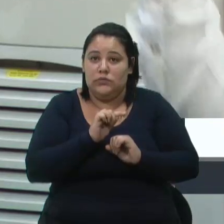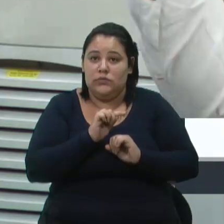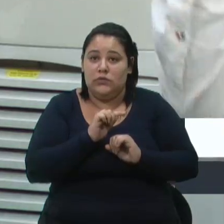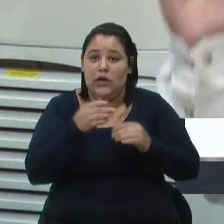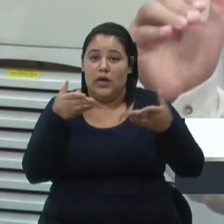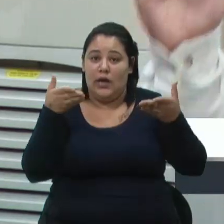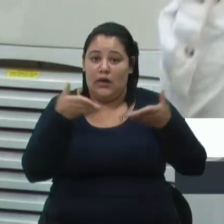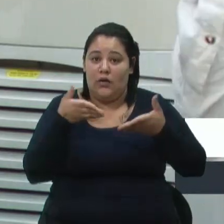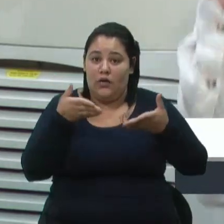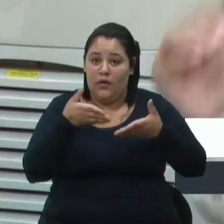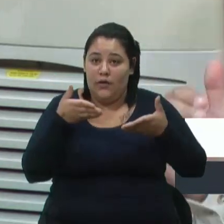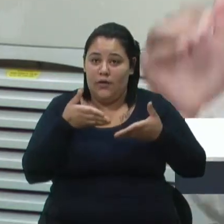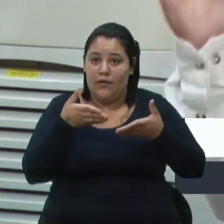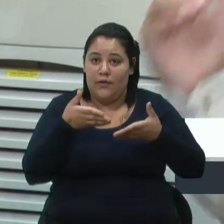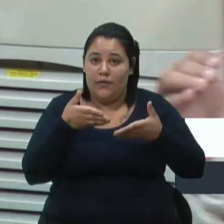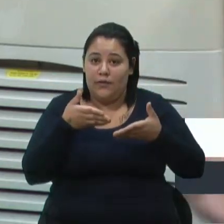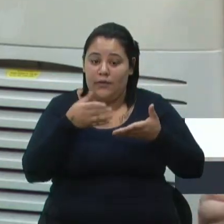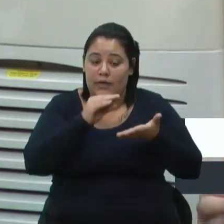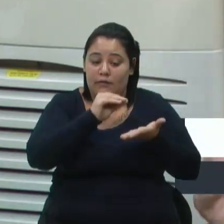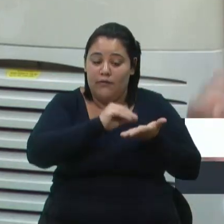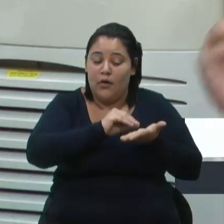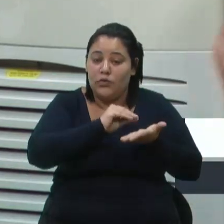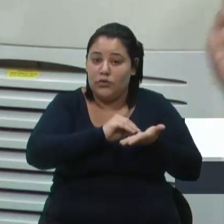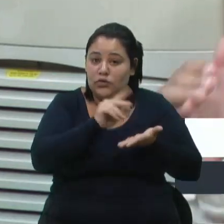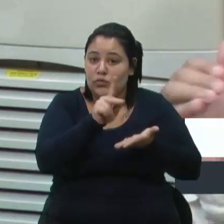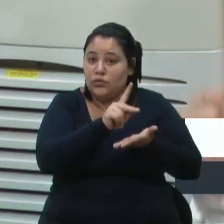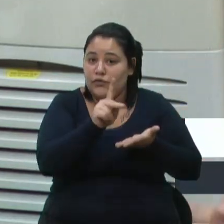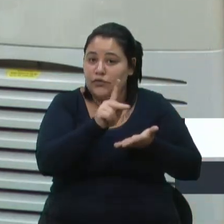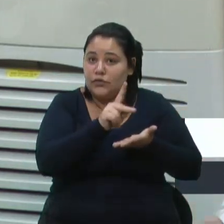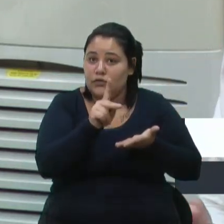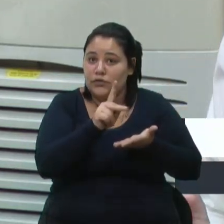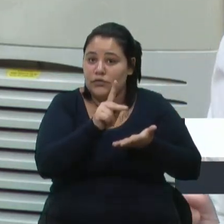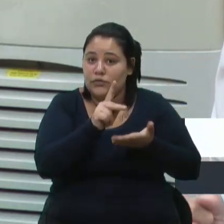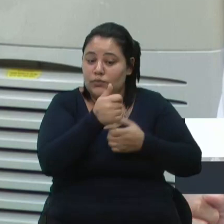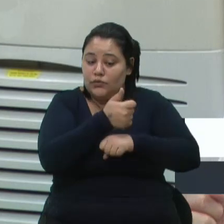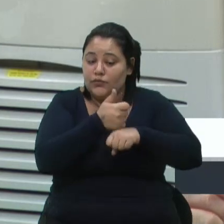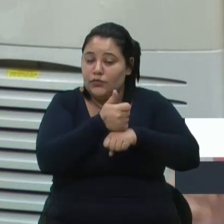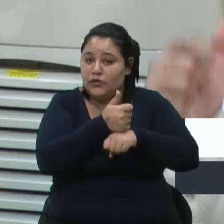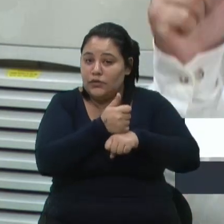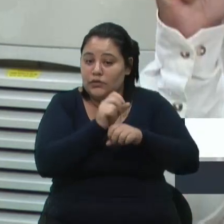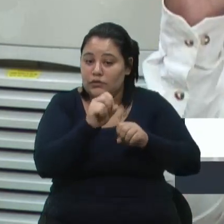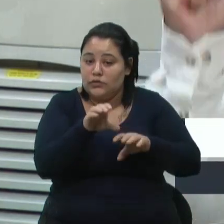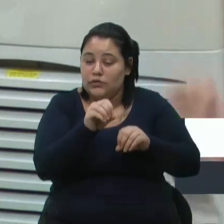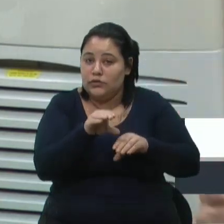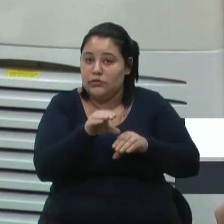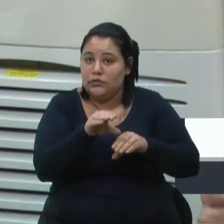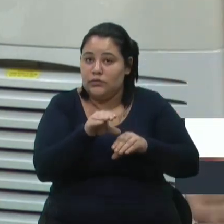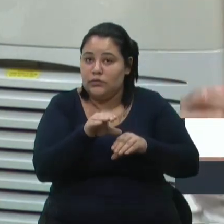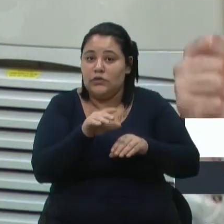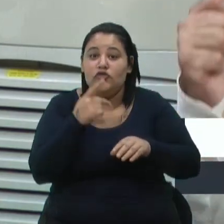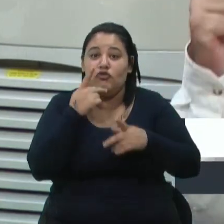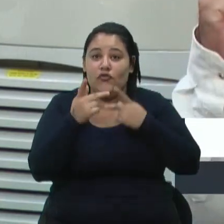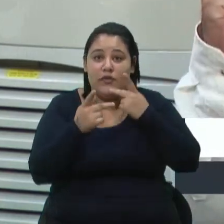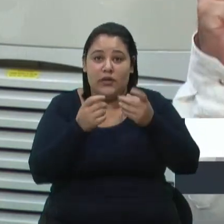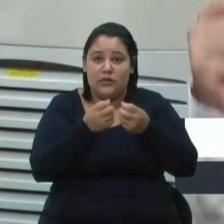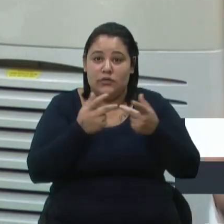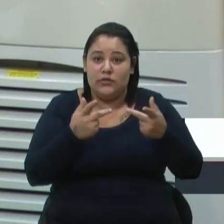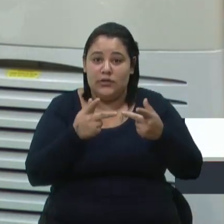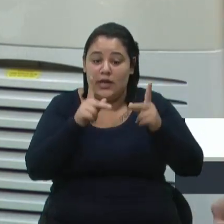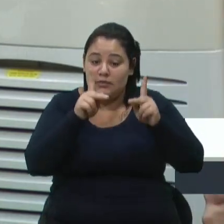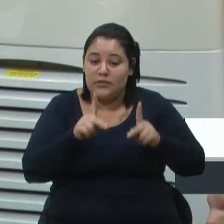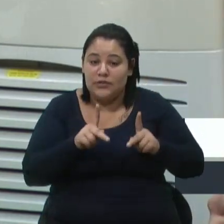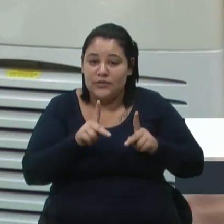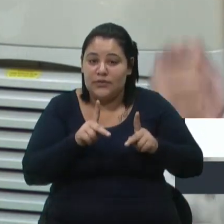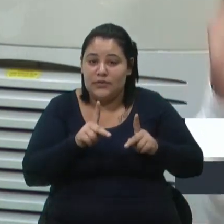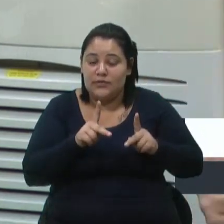quase vermelho da falta de professores, falta de profissionais da educação. Nós falamos isso e as pessoas parecem que não